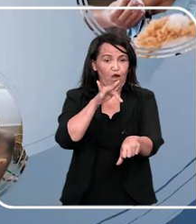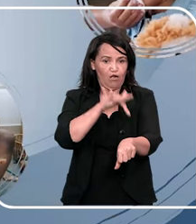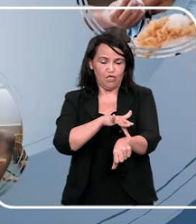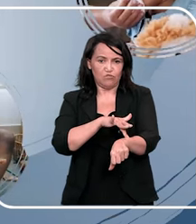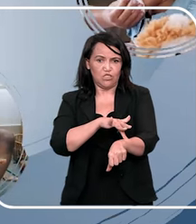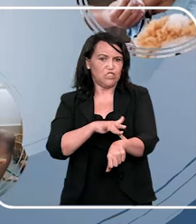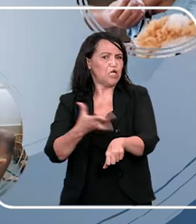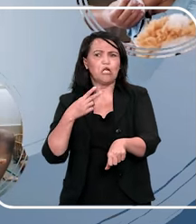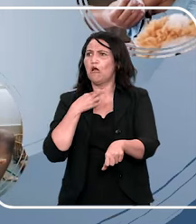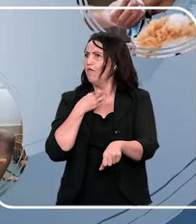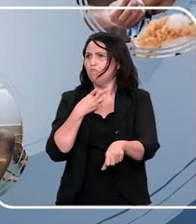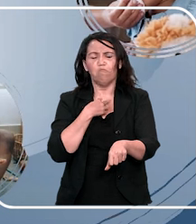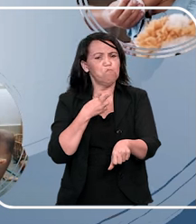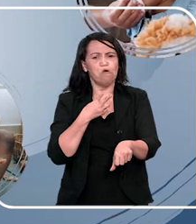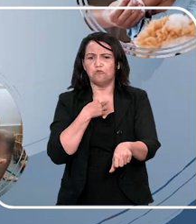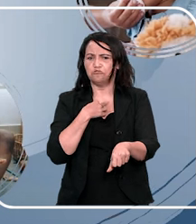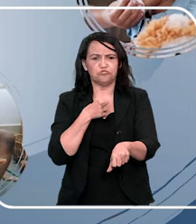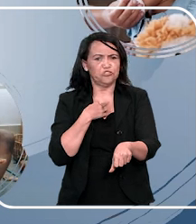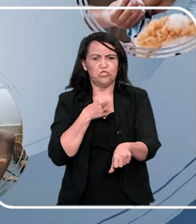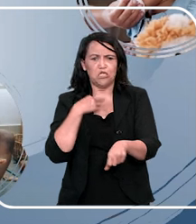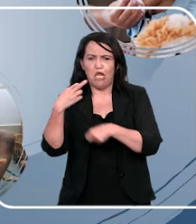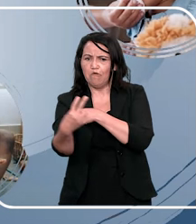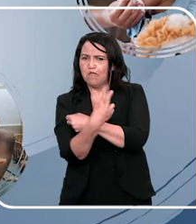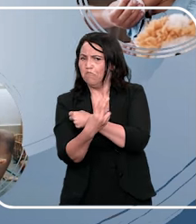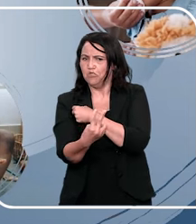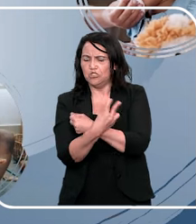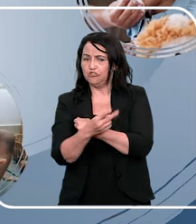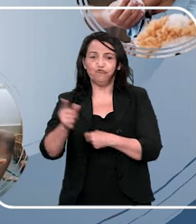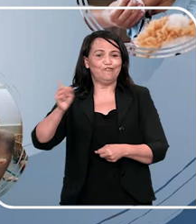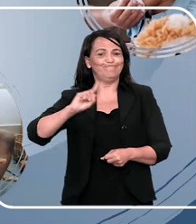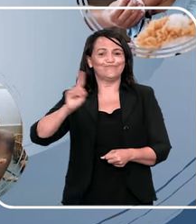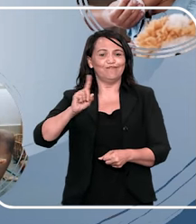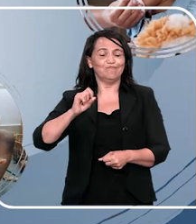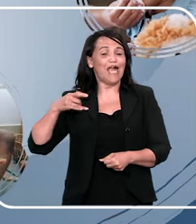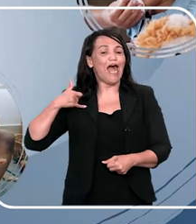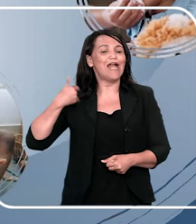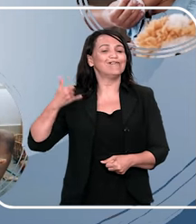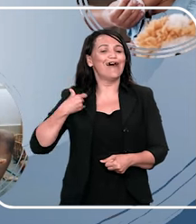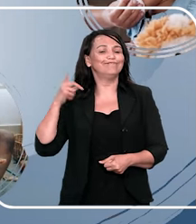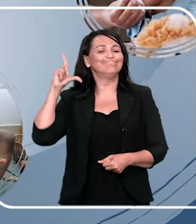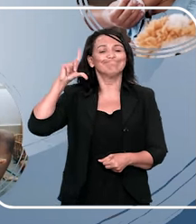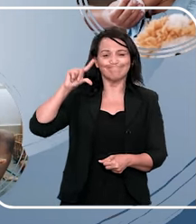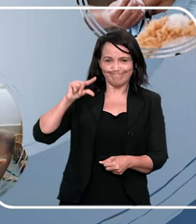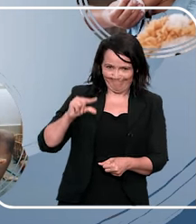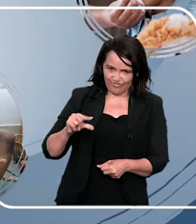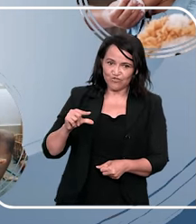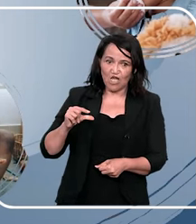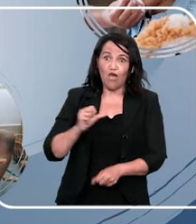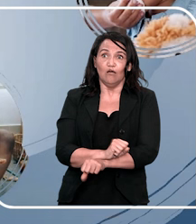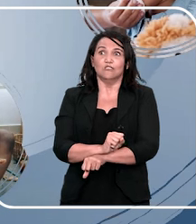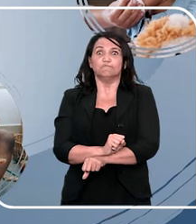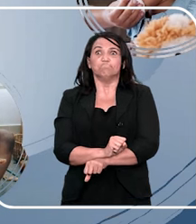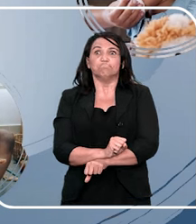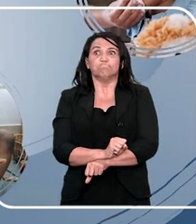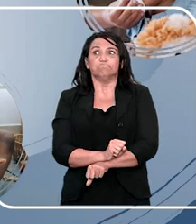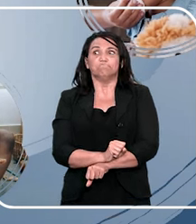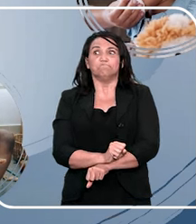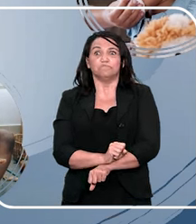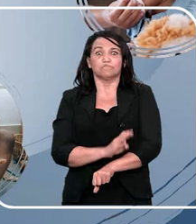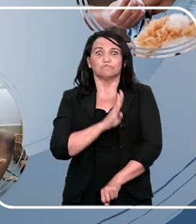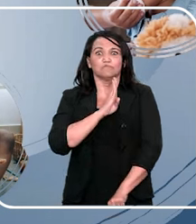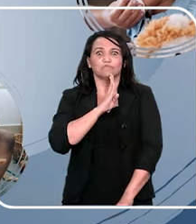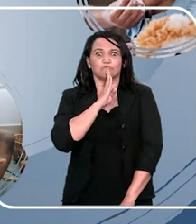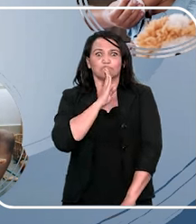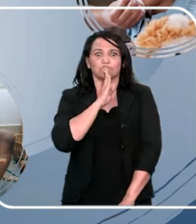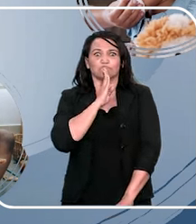tocando ela, uma parte que não deve, não que ela vá conseguir se proteger, porque a fragilidade da criança, muitas vezes ela fica paralisada,